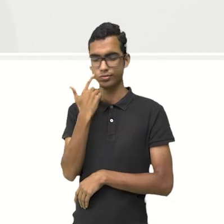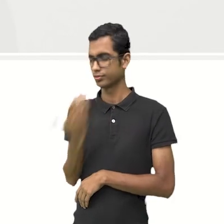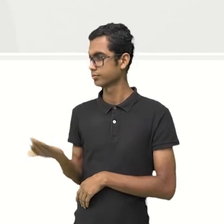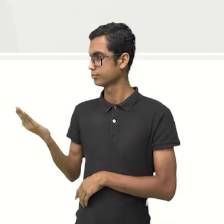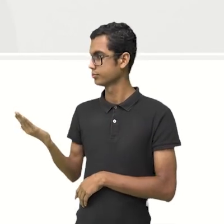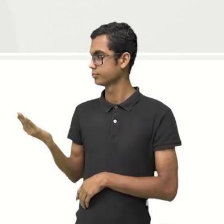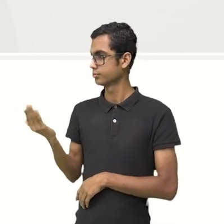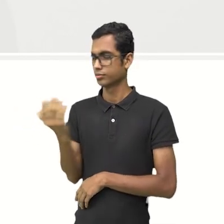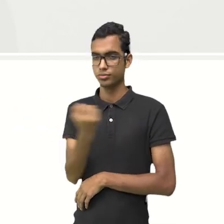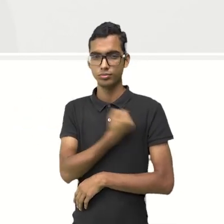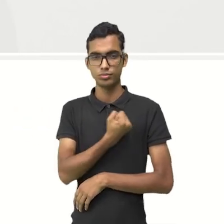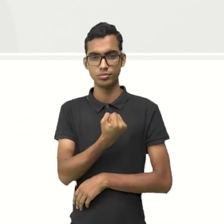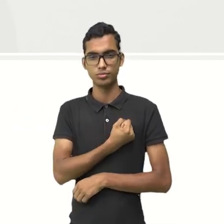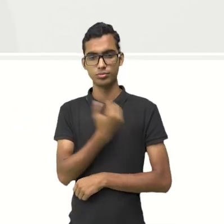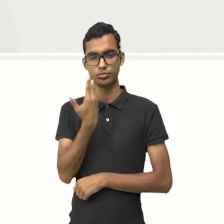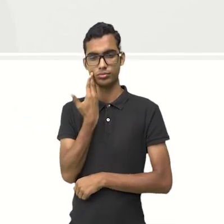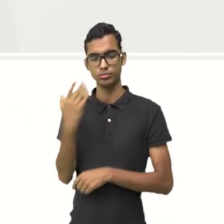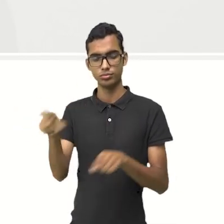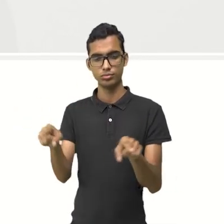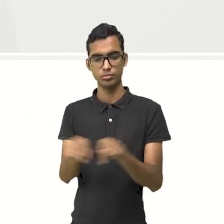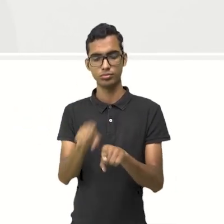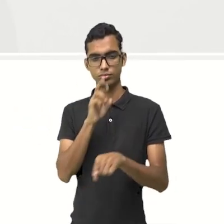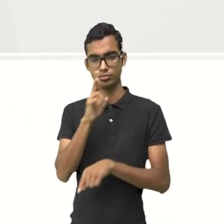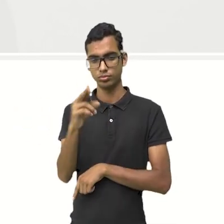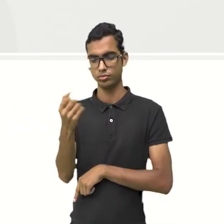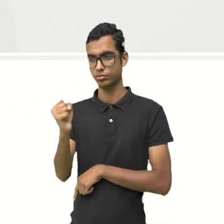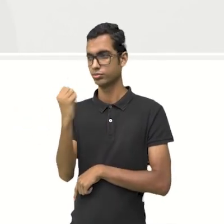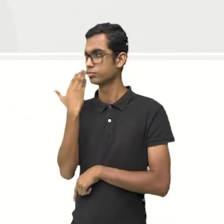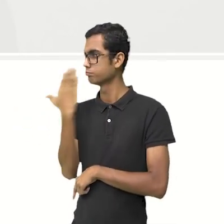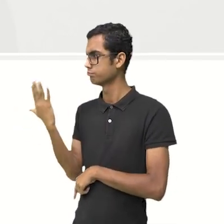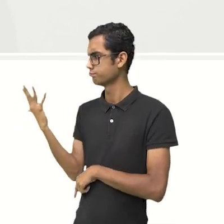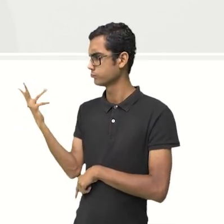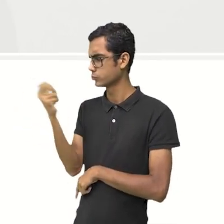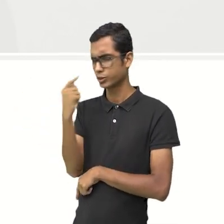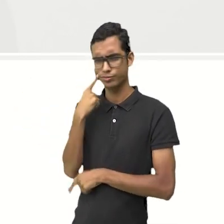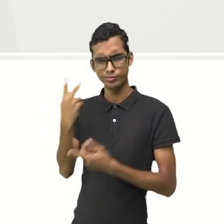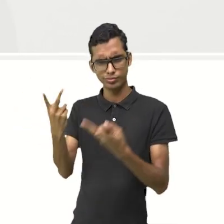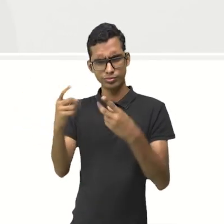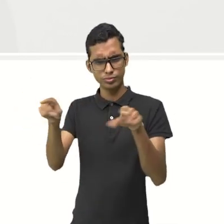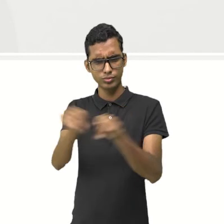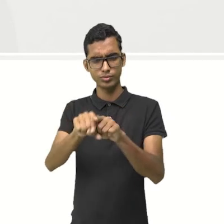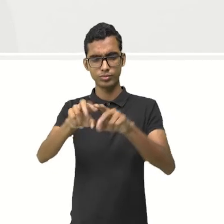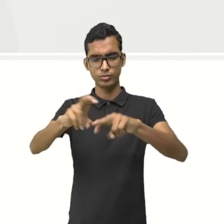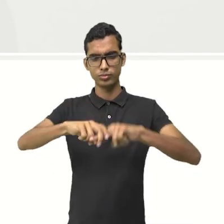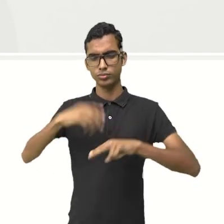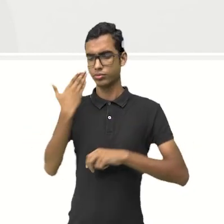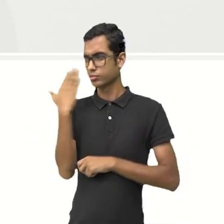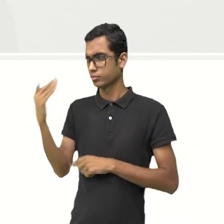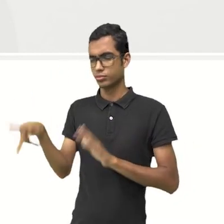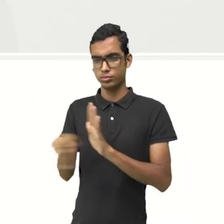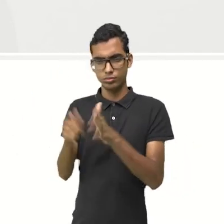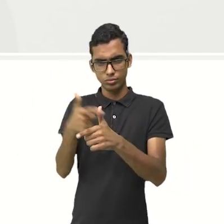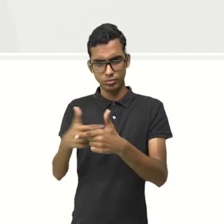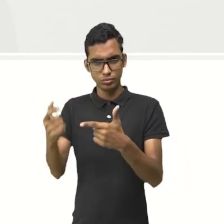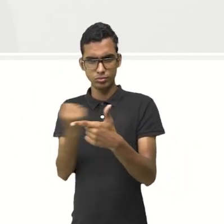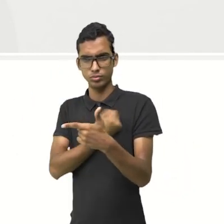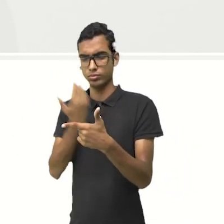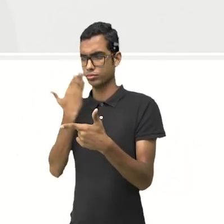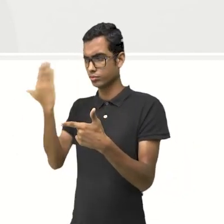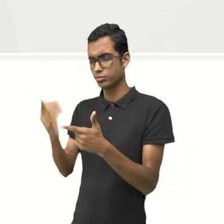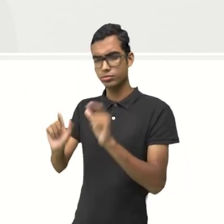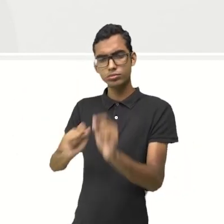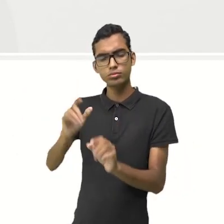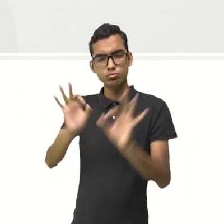o número aqui é 8. Olha que coisa bonita. Por isso é que a divisão,